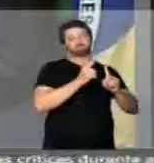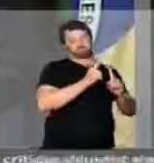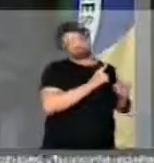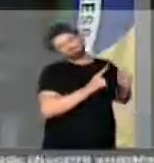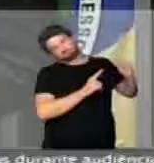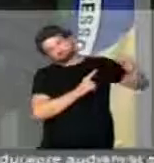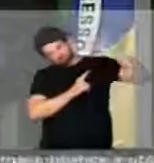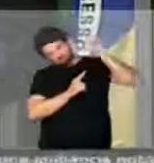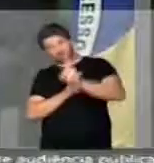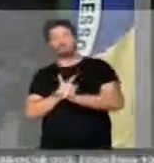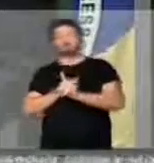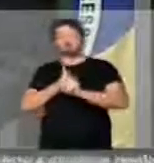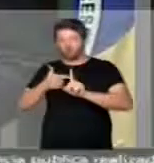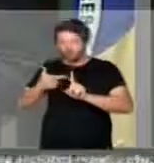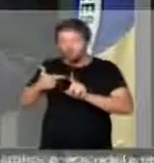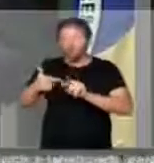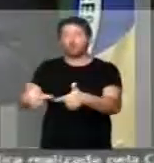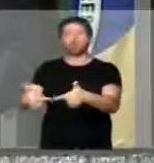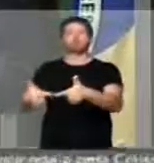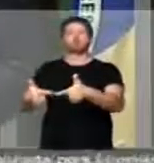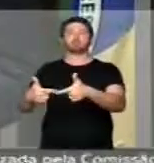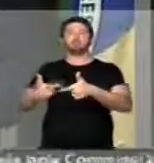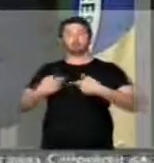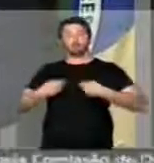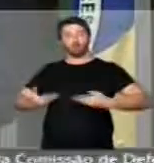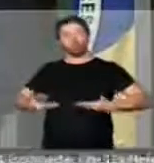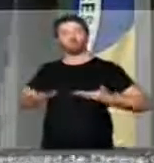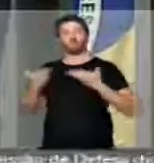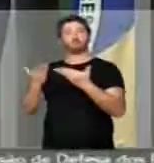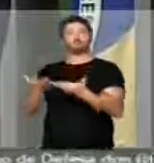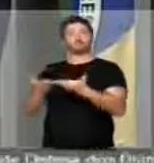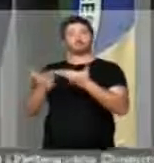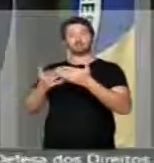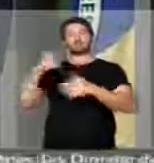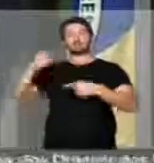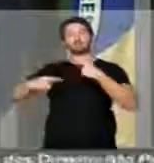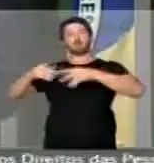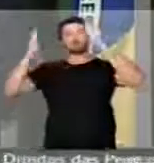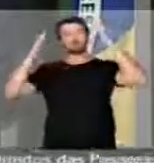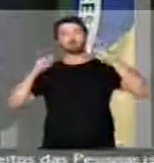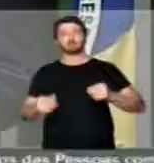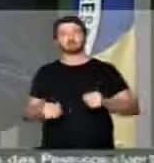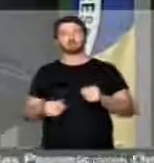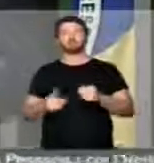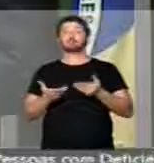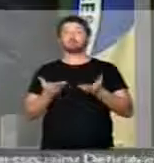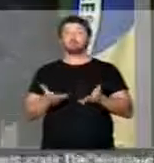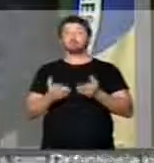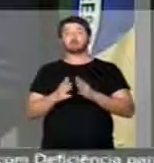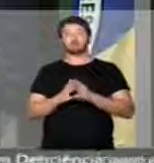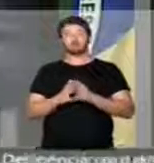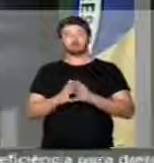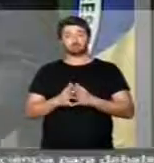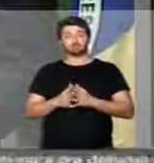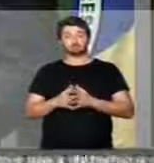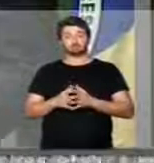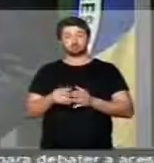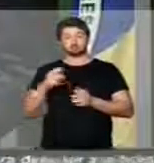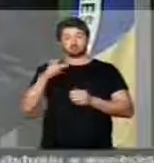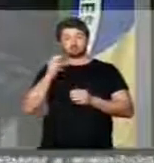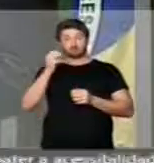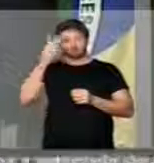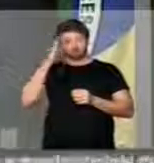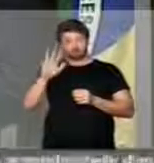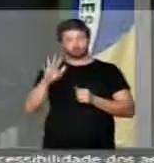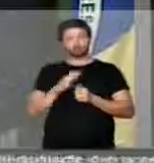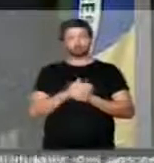avança para o campo da doação através da política. Eu quero, senhor presidente, nesse momento, nesses 30 dias,